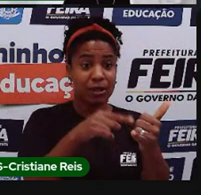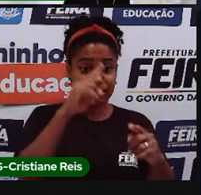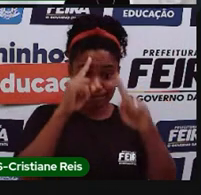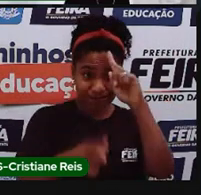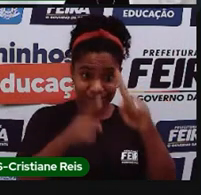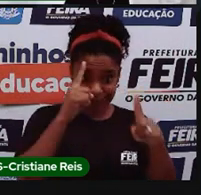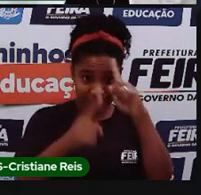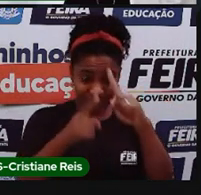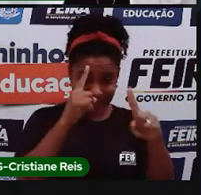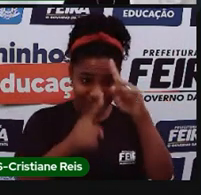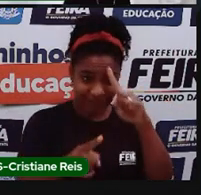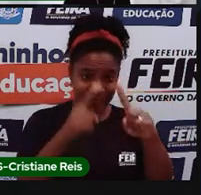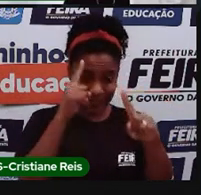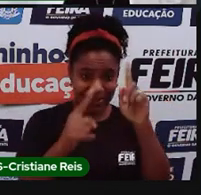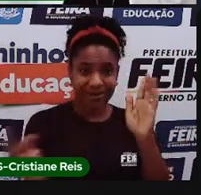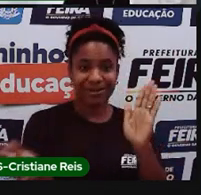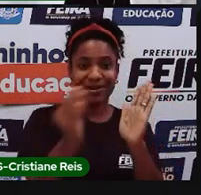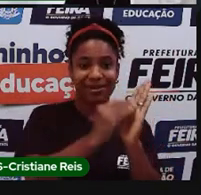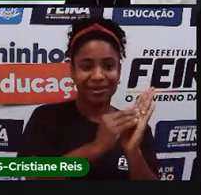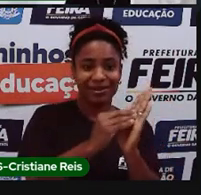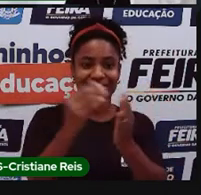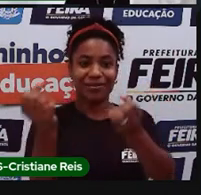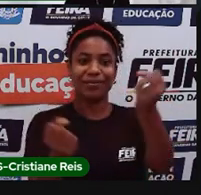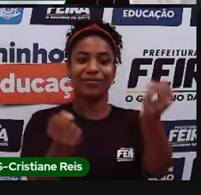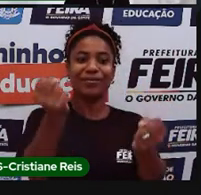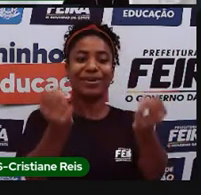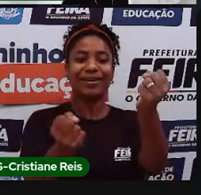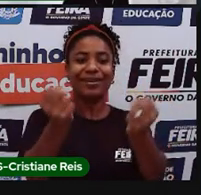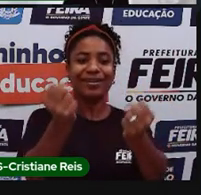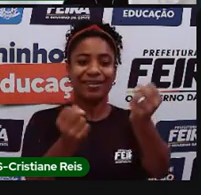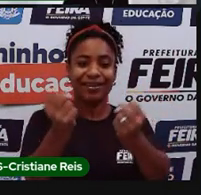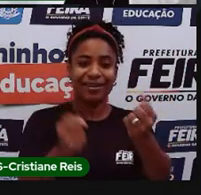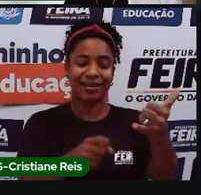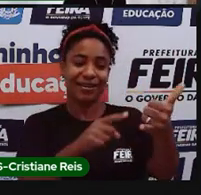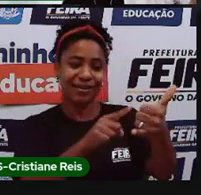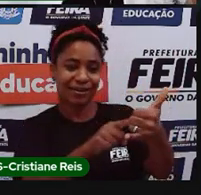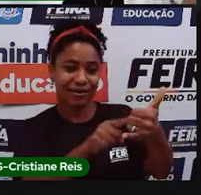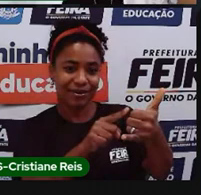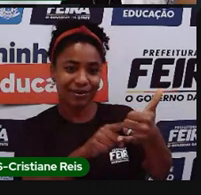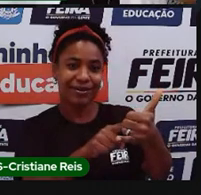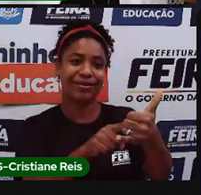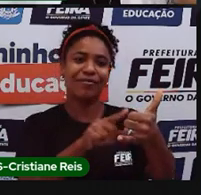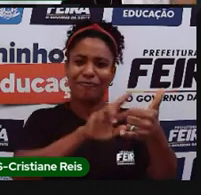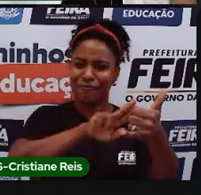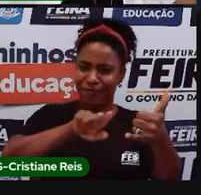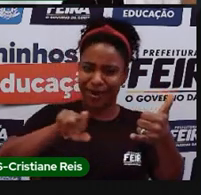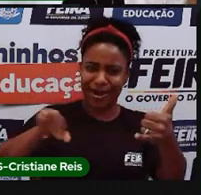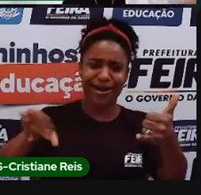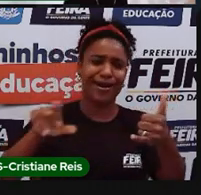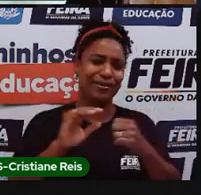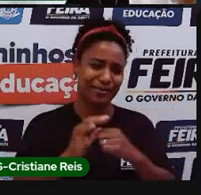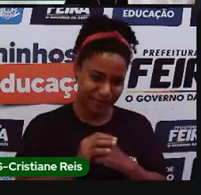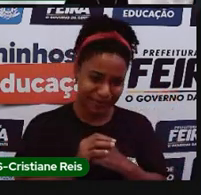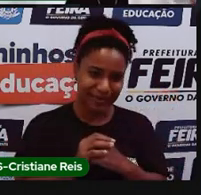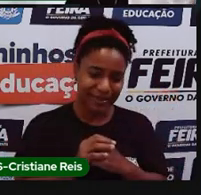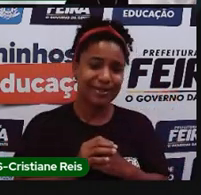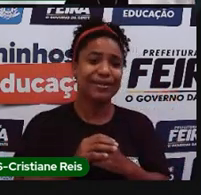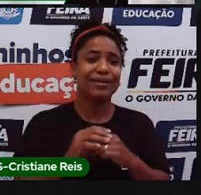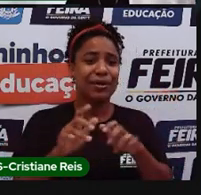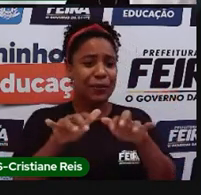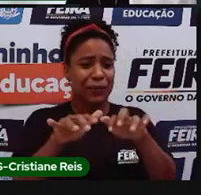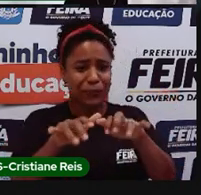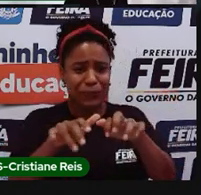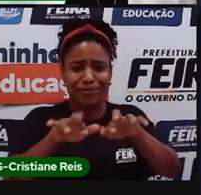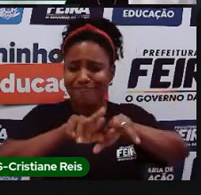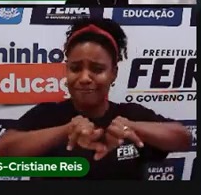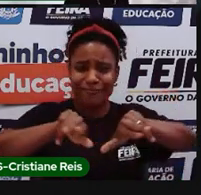mas manda, né, para os carros, para os controles, né, de bordo que tem nos carros, nos celulares, e todos esses